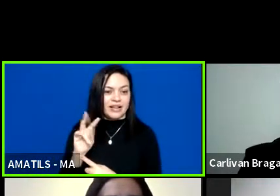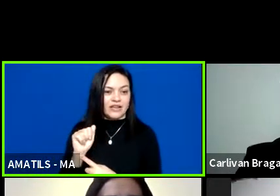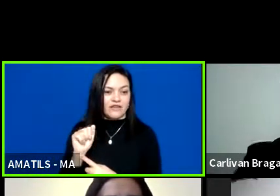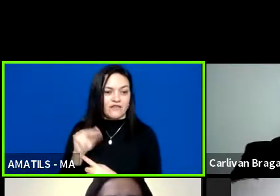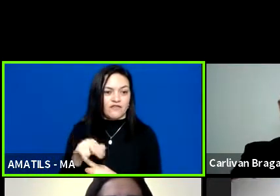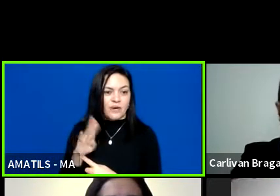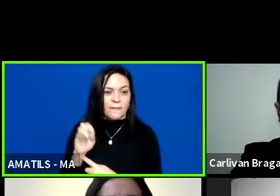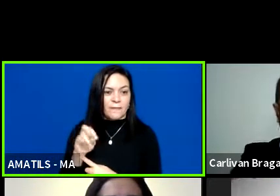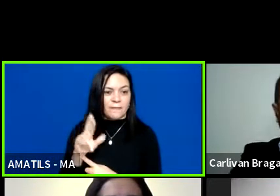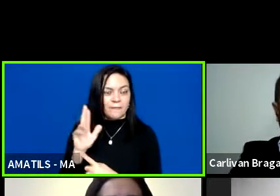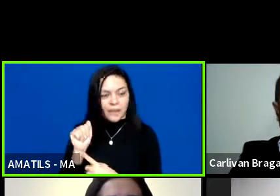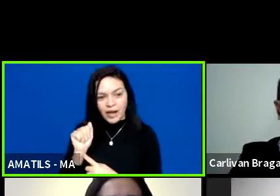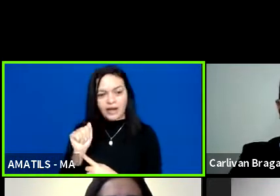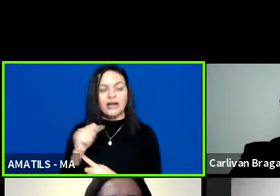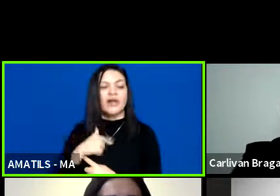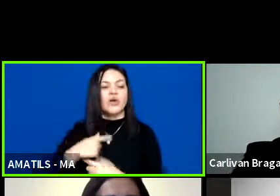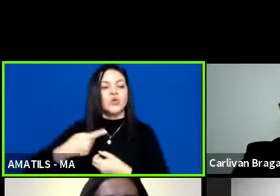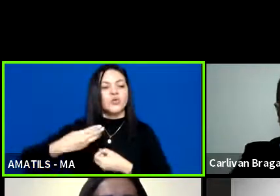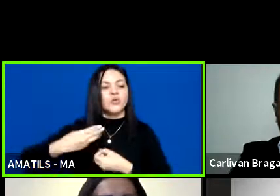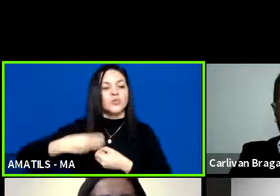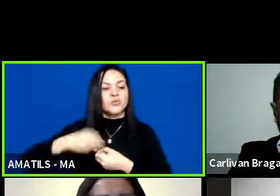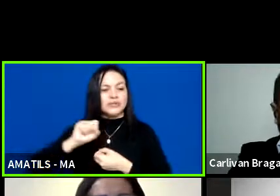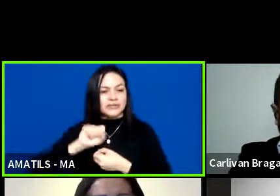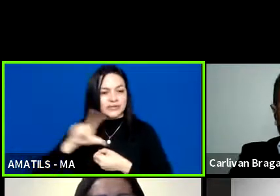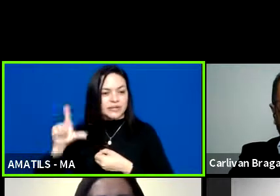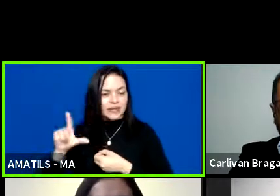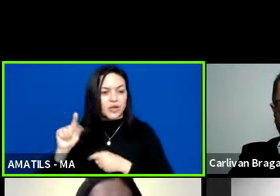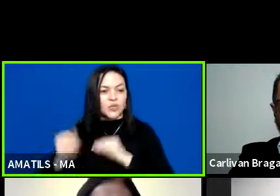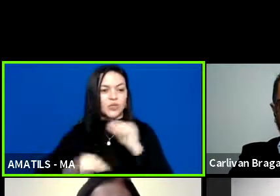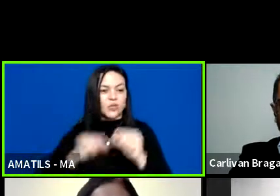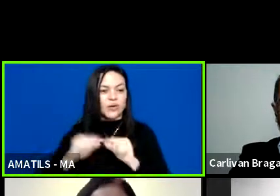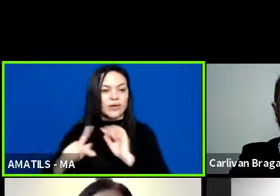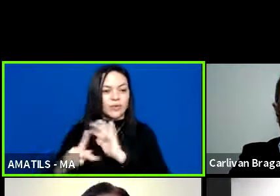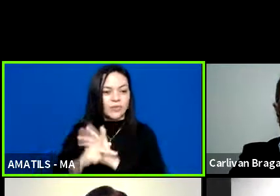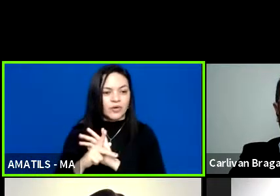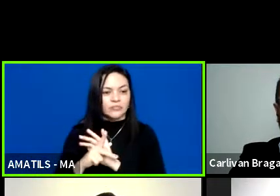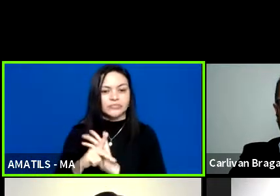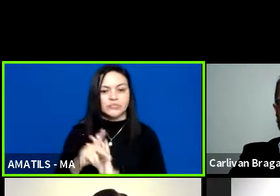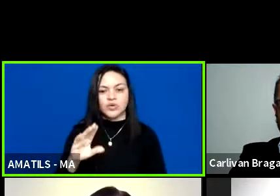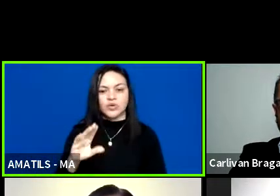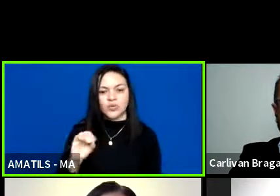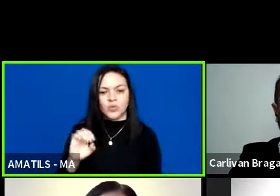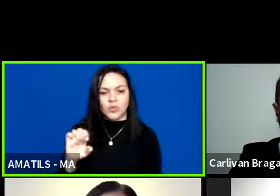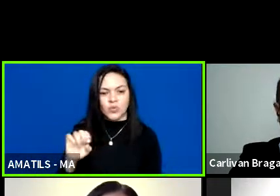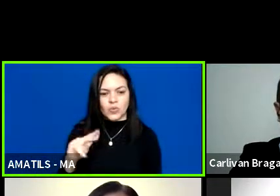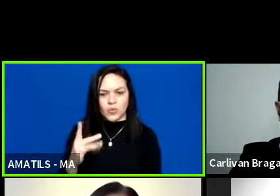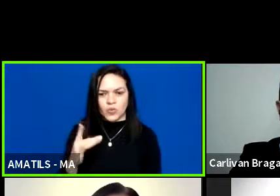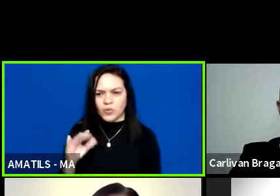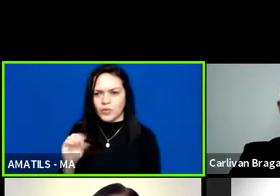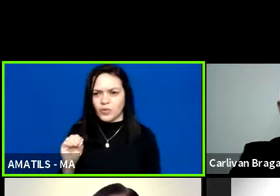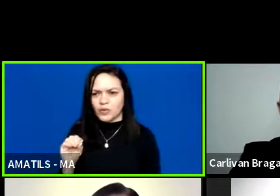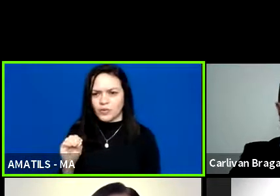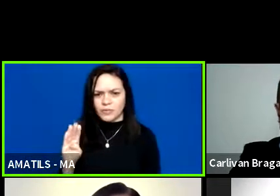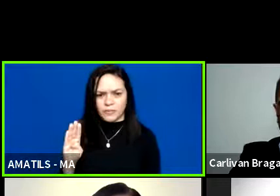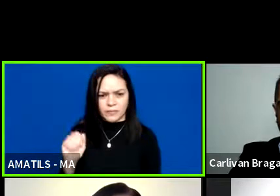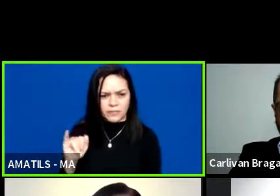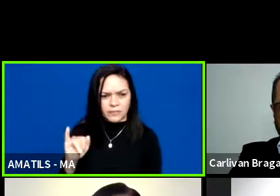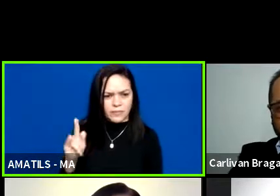Luís. Sou homem de cor parda, barba por fazer, cabelo baixo, usando um óculos